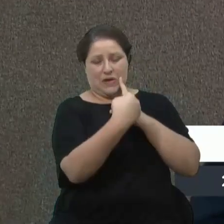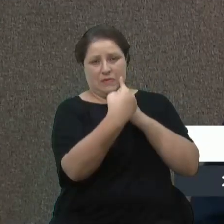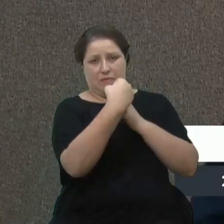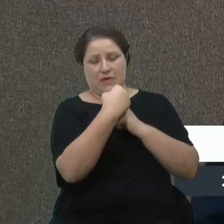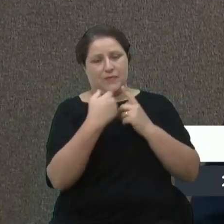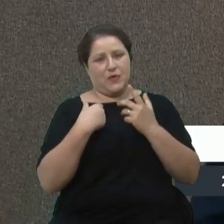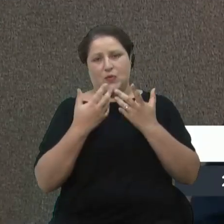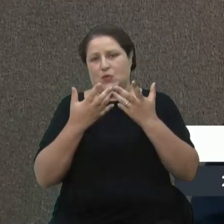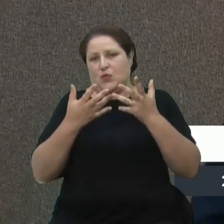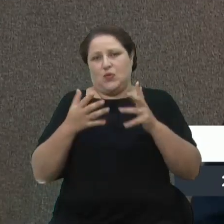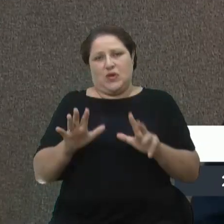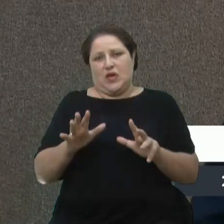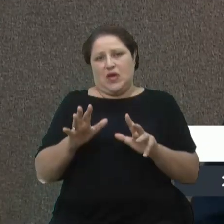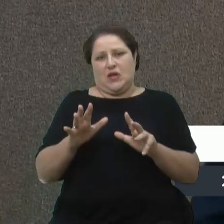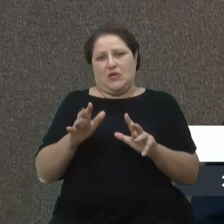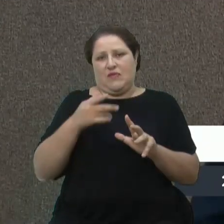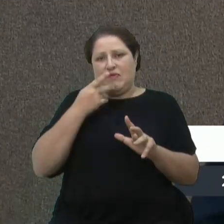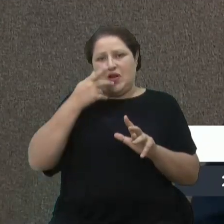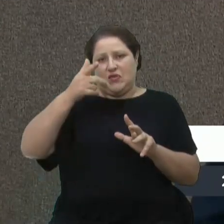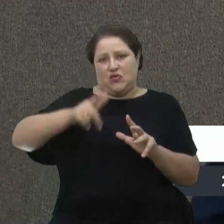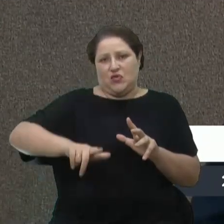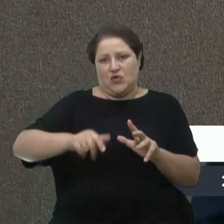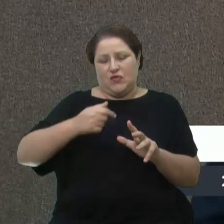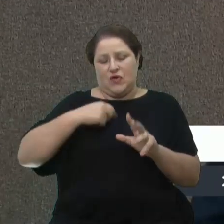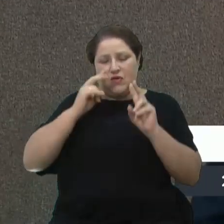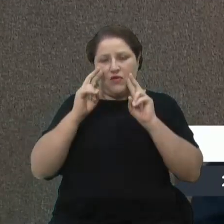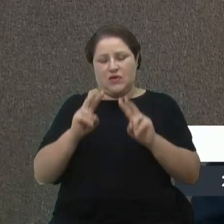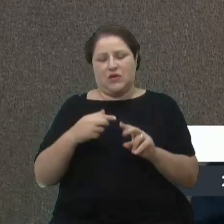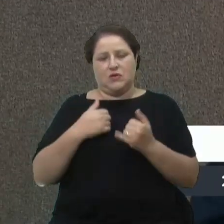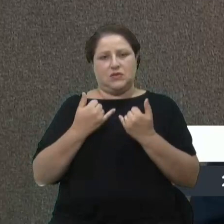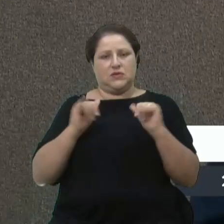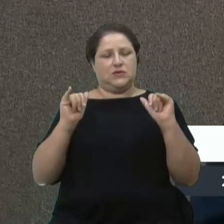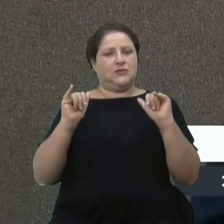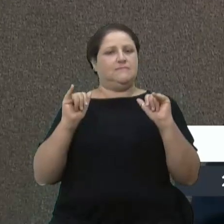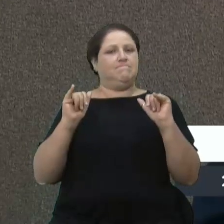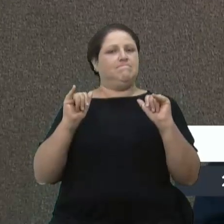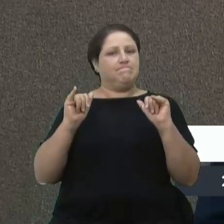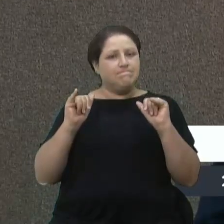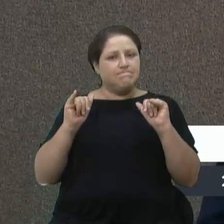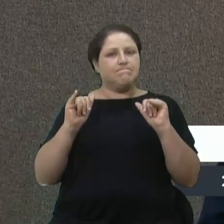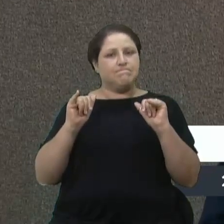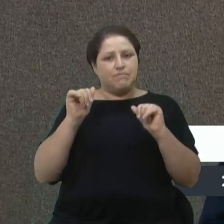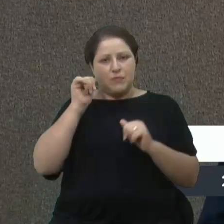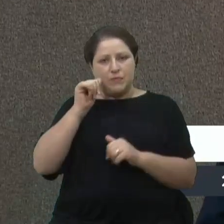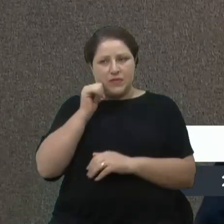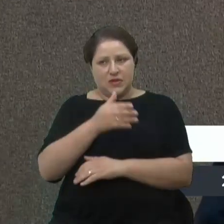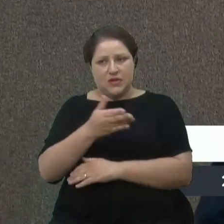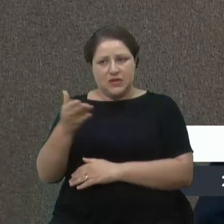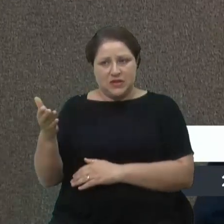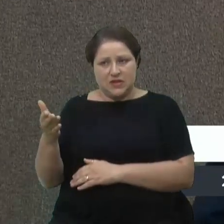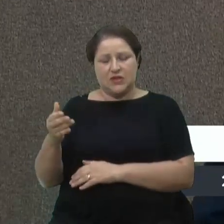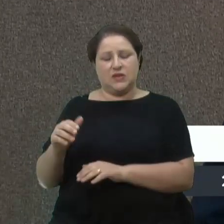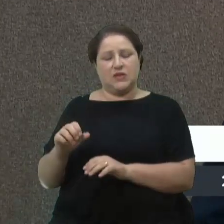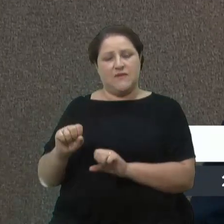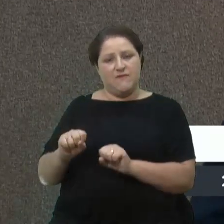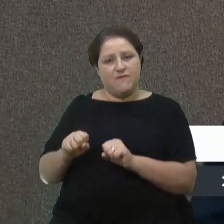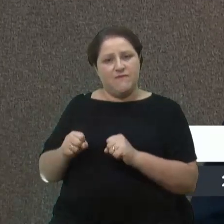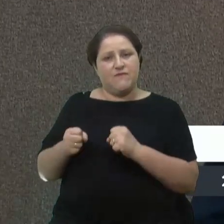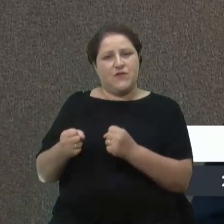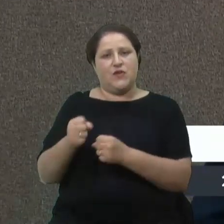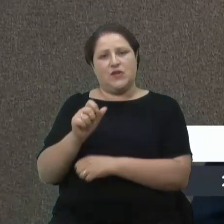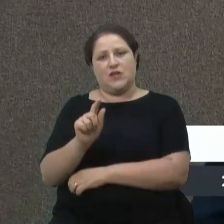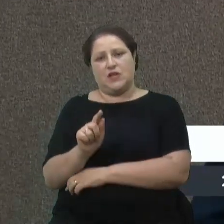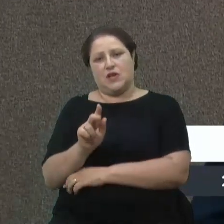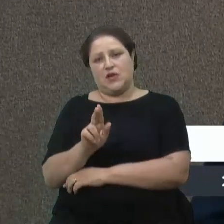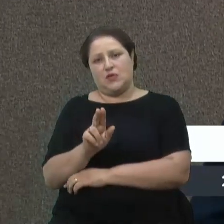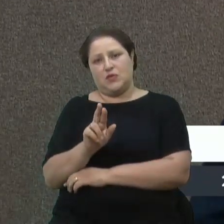repetir aqui o que eu vi, choca demais. Então, força, gurias, força, continue nessa luta, porque